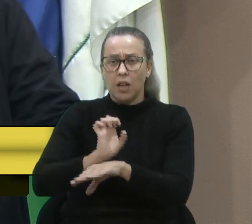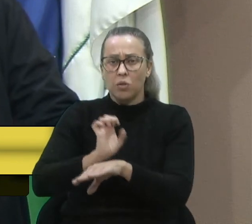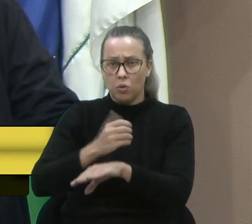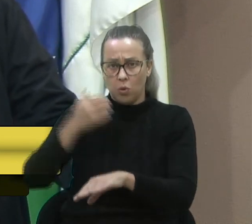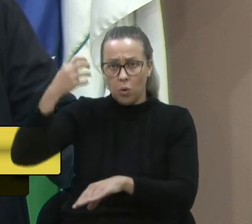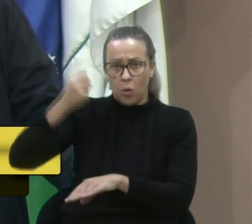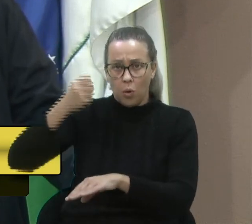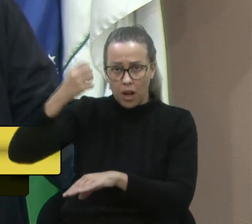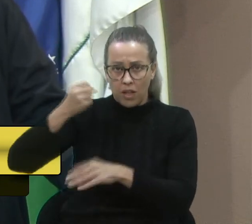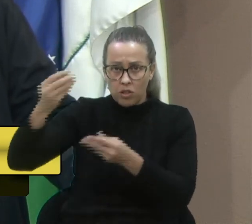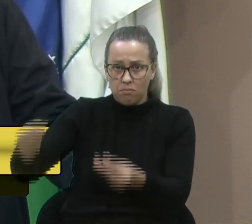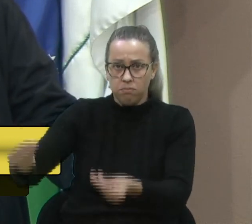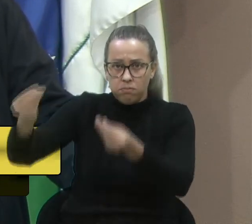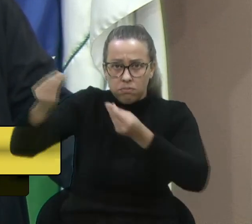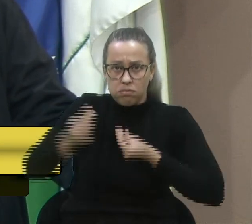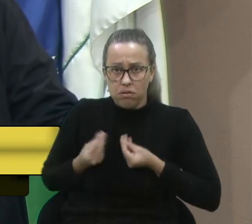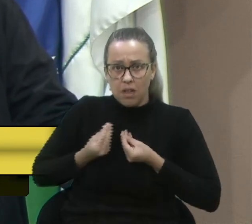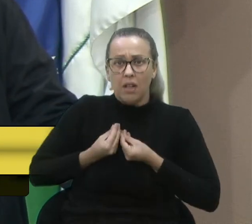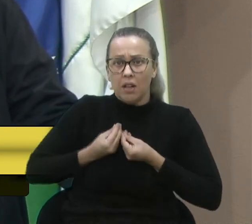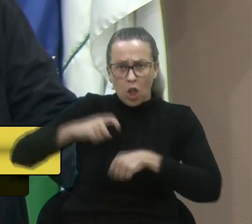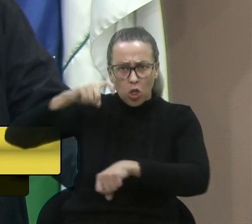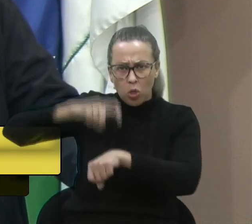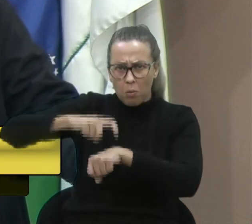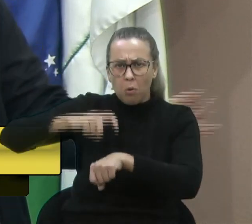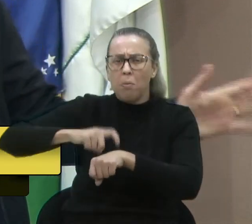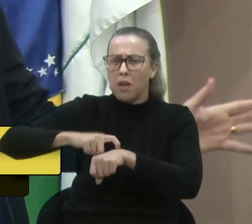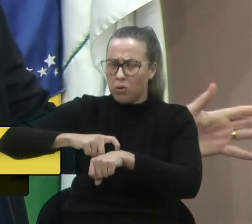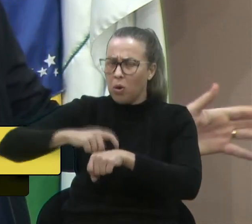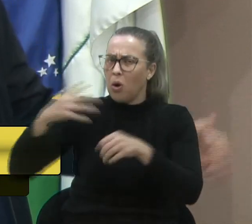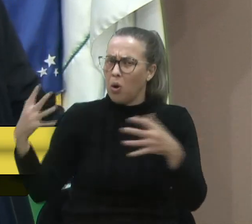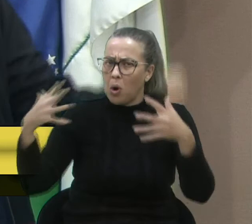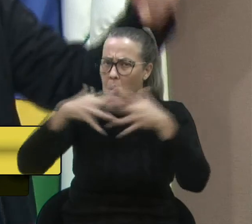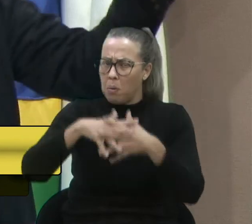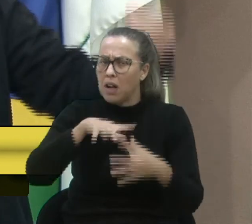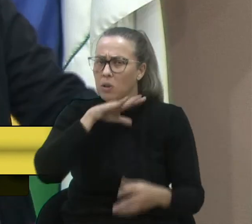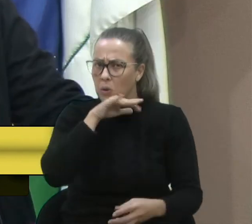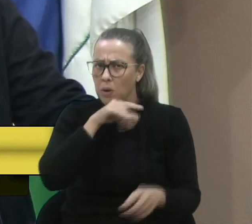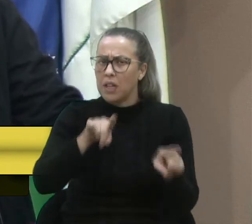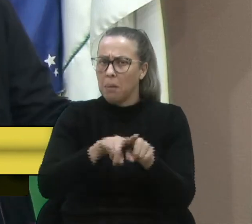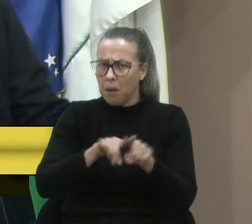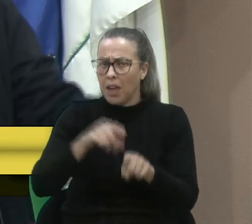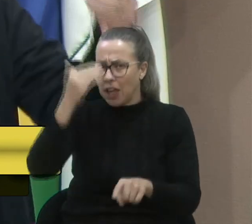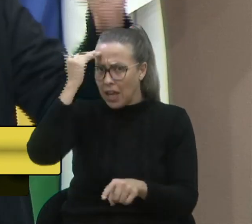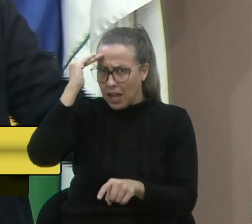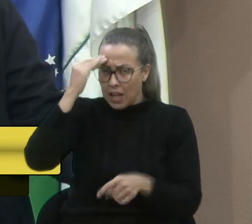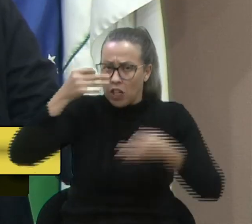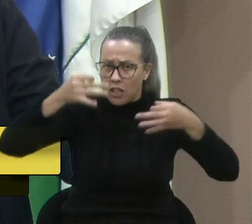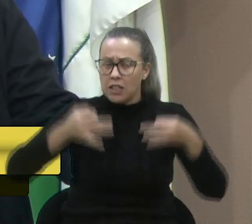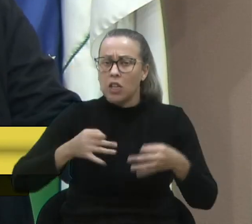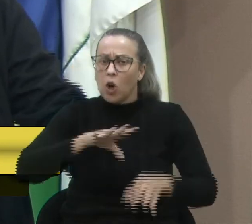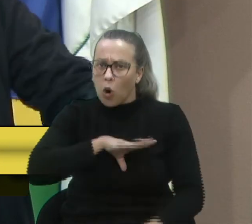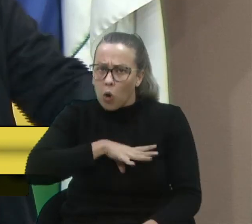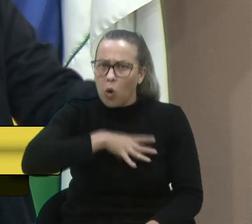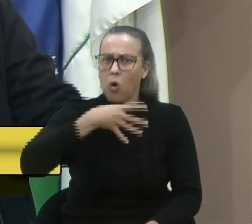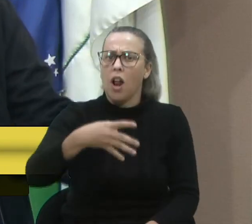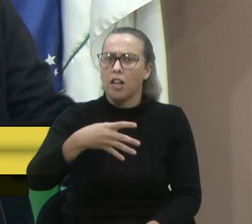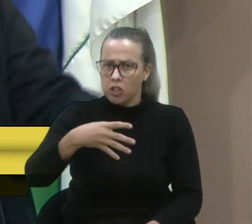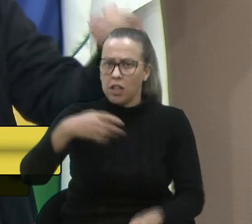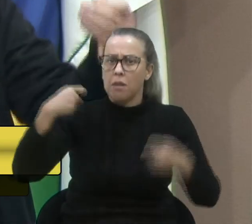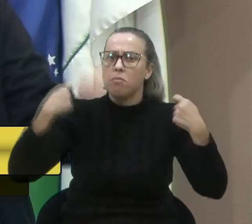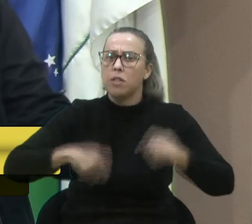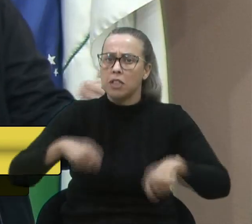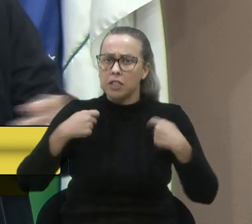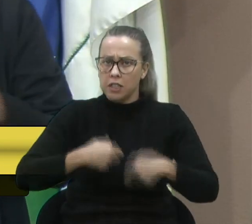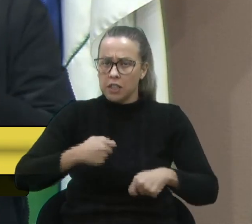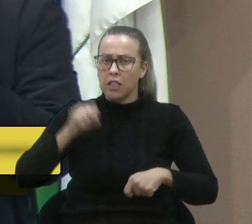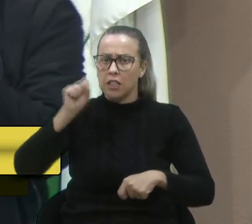governador Eduardo Leite recebeu em uma situação também não boa. E ele entendeu, de forma corajosa, que é preciso